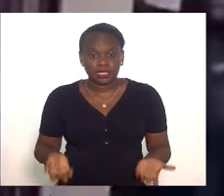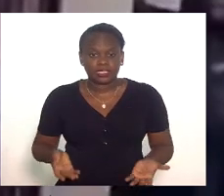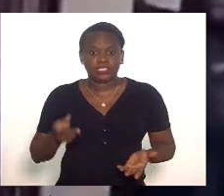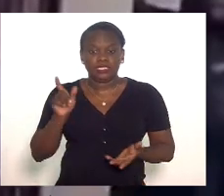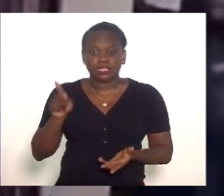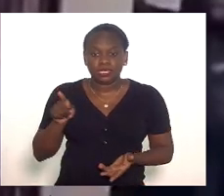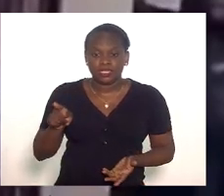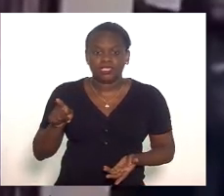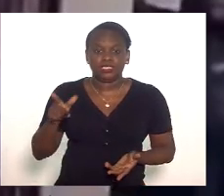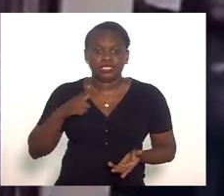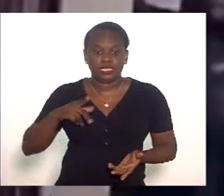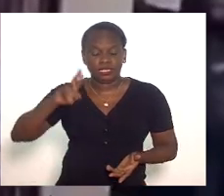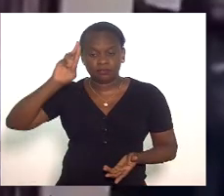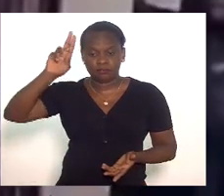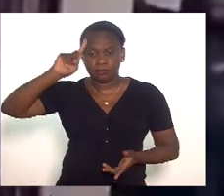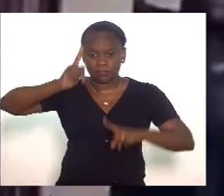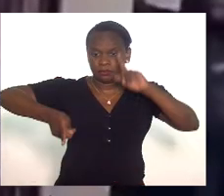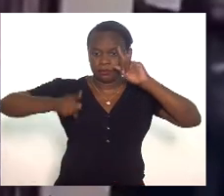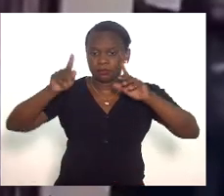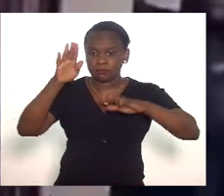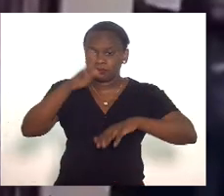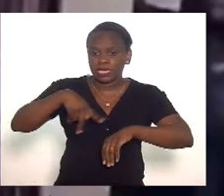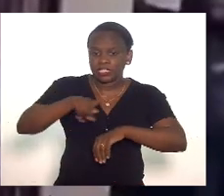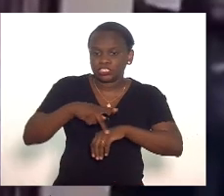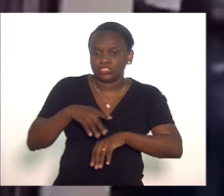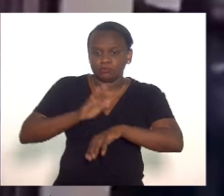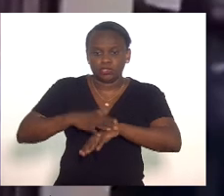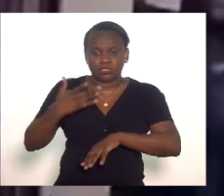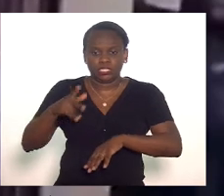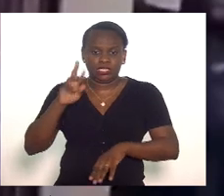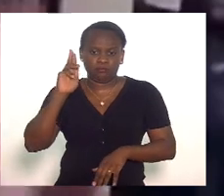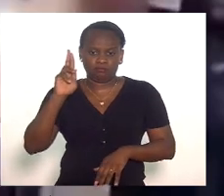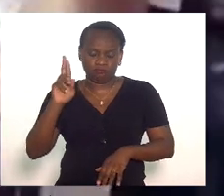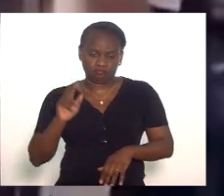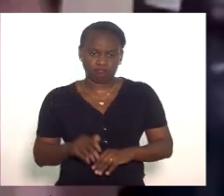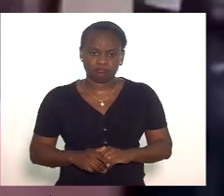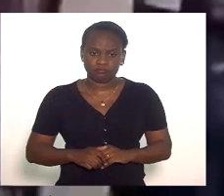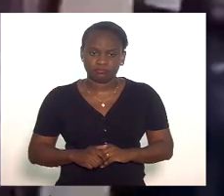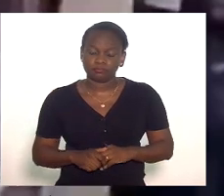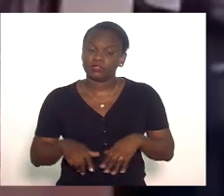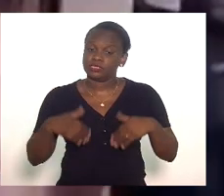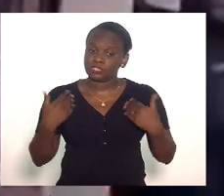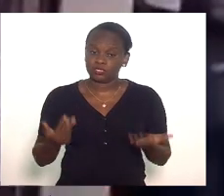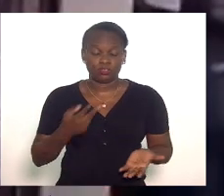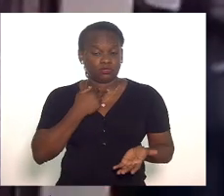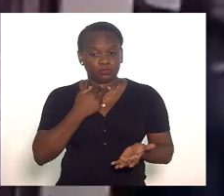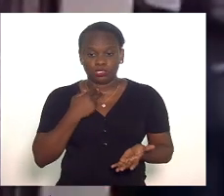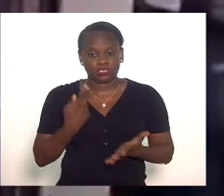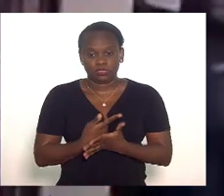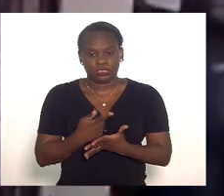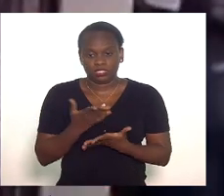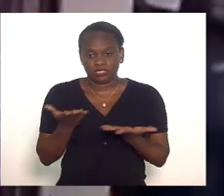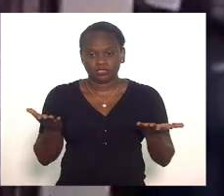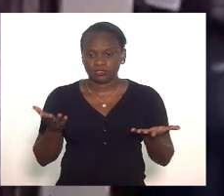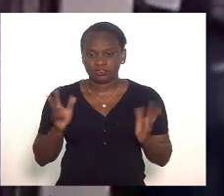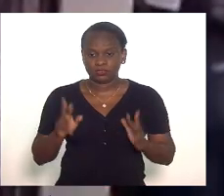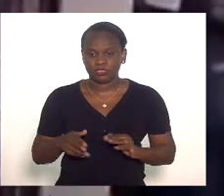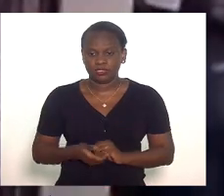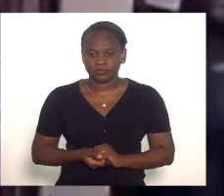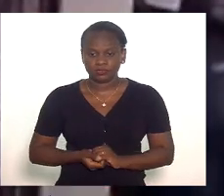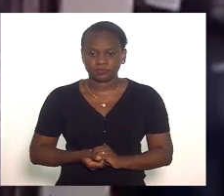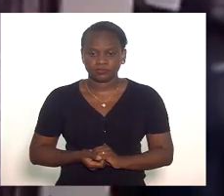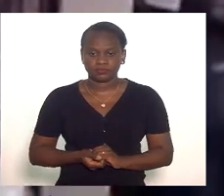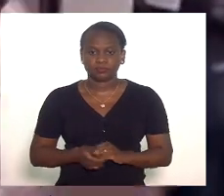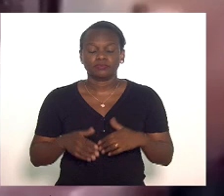que tem o comando do país nas suas mãos então não pode acontecer isso que está acontecendo